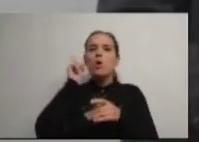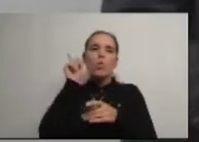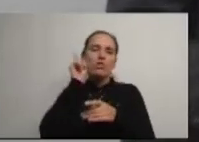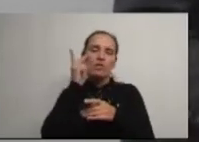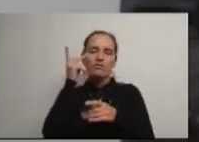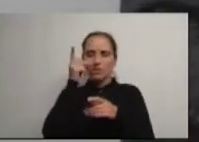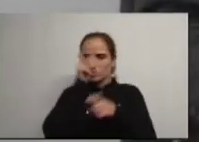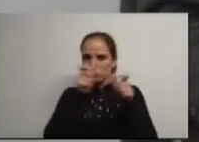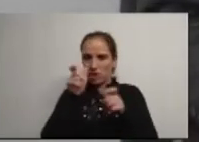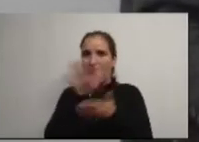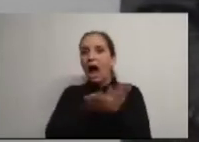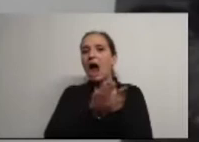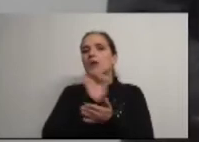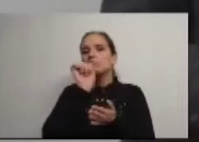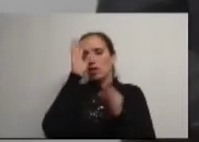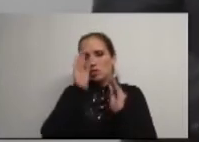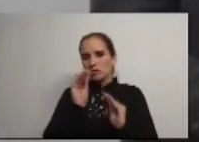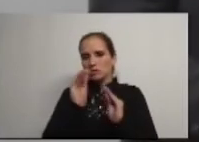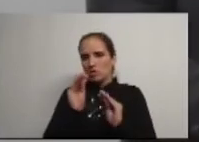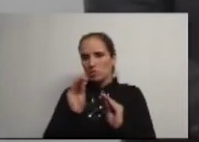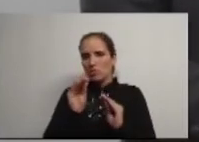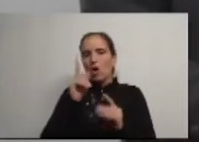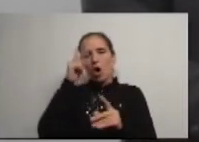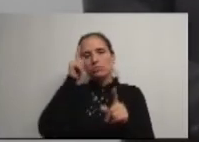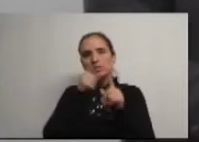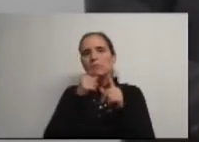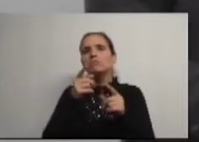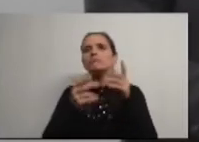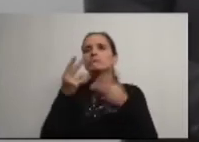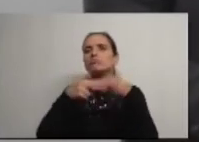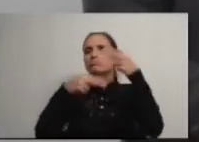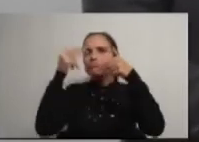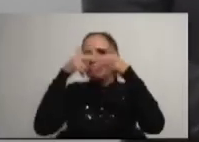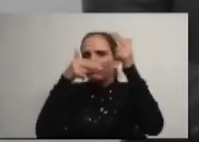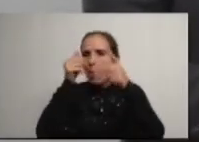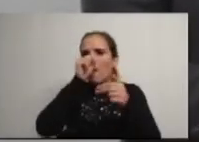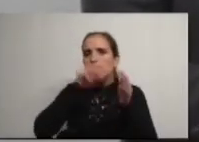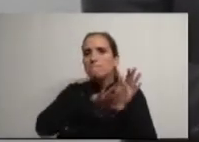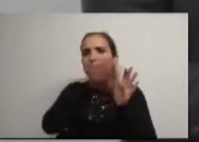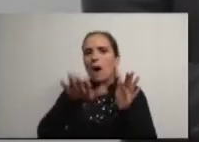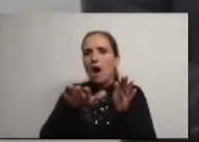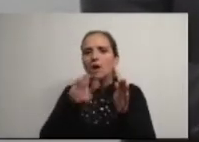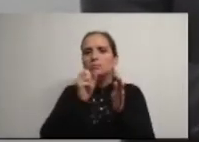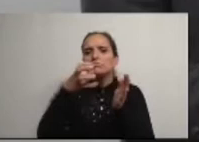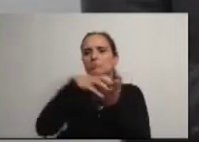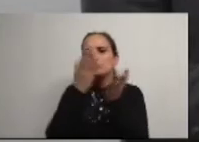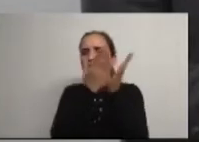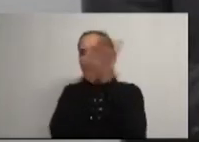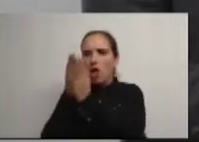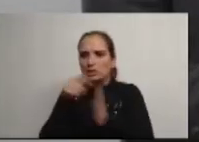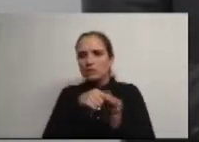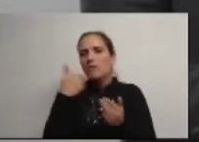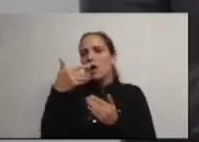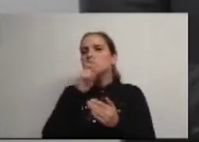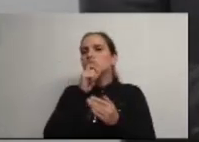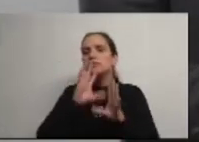Na área da educação, a aposta na construção e remodelação do Parque Escolar por todo o Conselho, o que vai permitir o